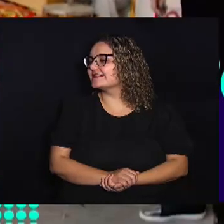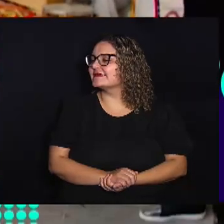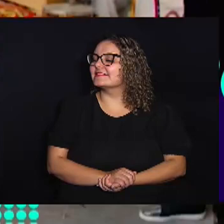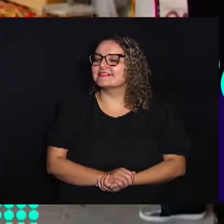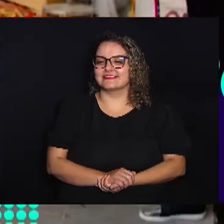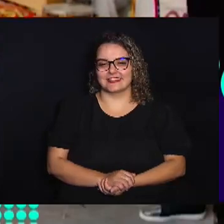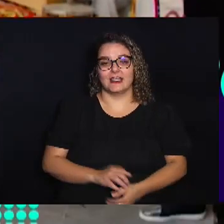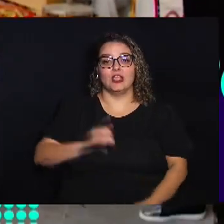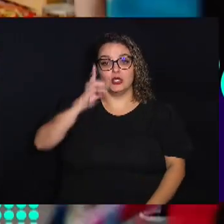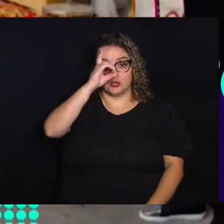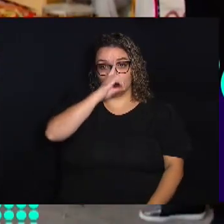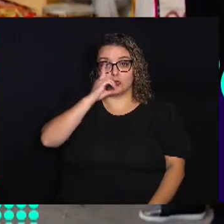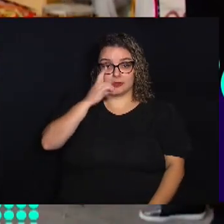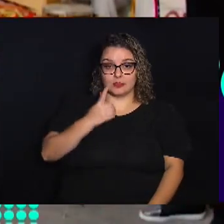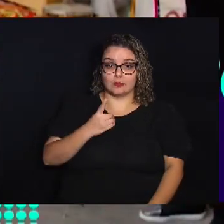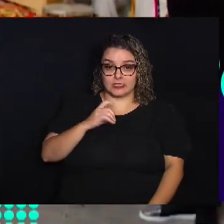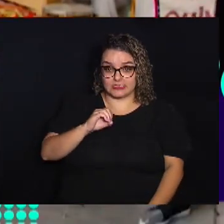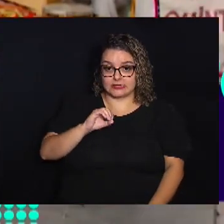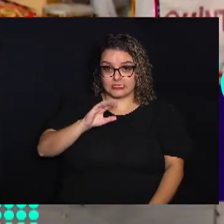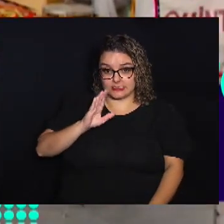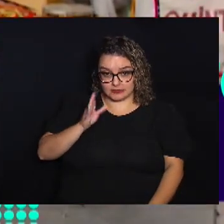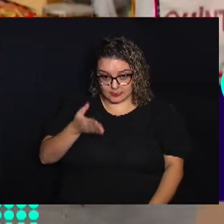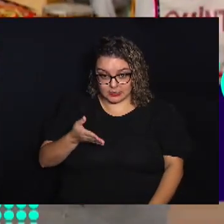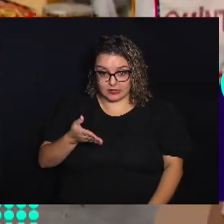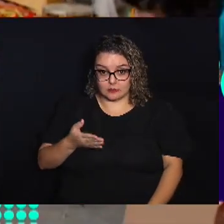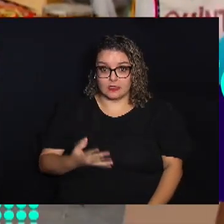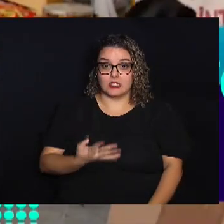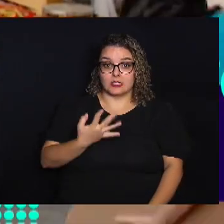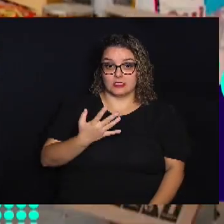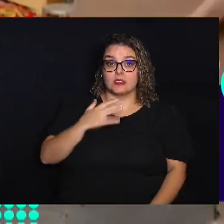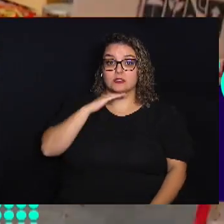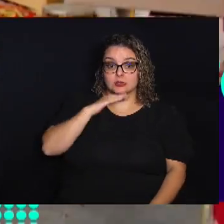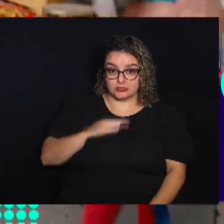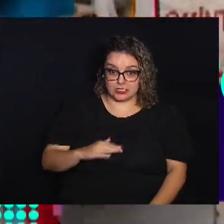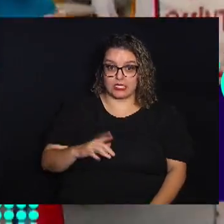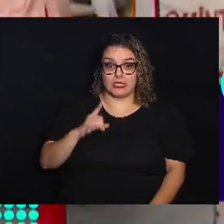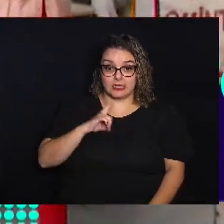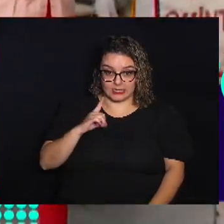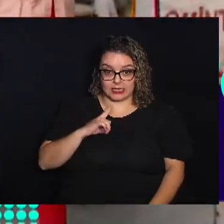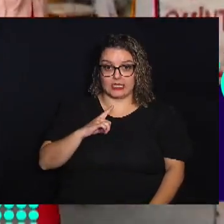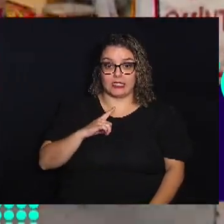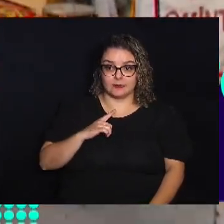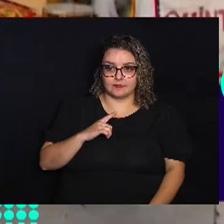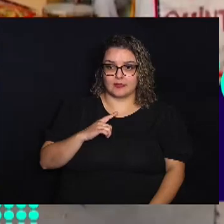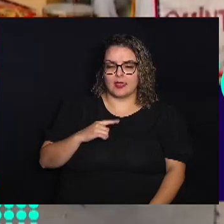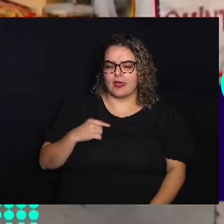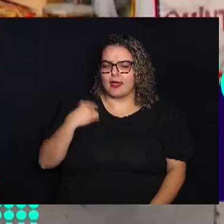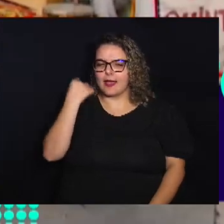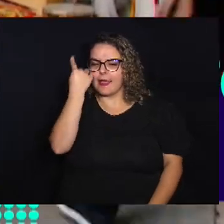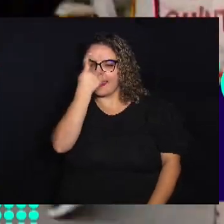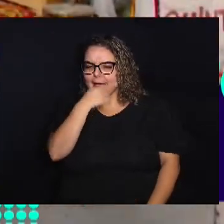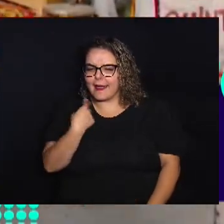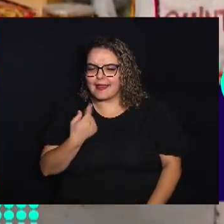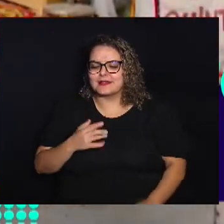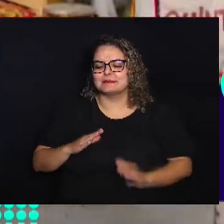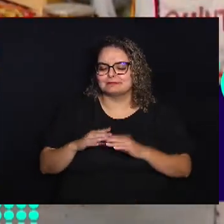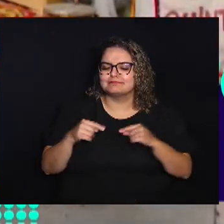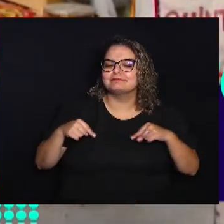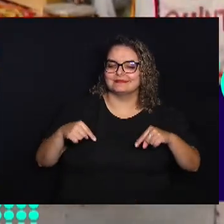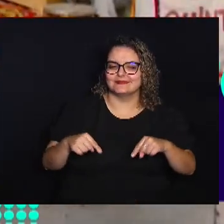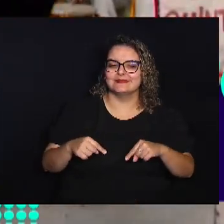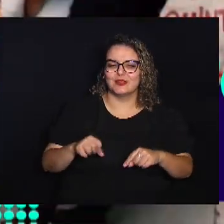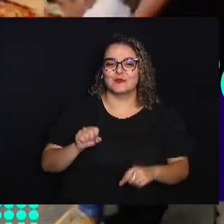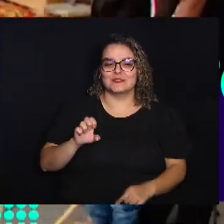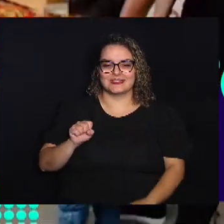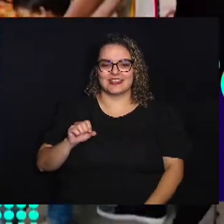Domingo Às 10 e meia Da manhã E às 4 da tarde Tem Cara de Quental No Jardim Galpão No Sesc